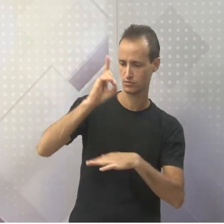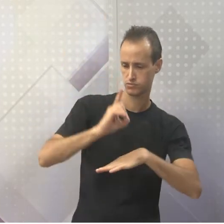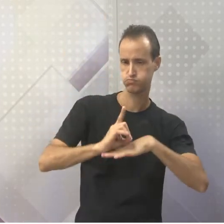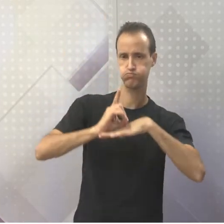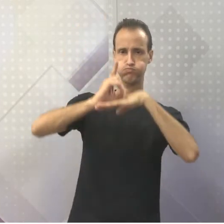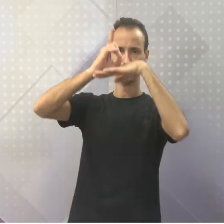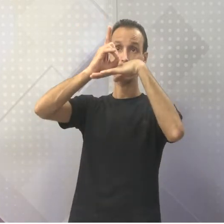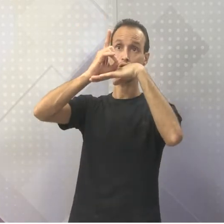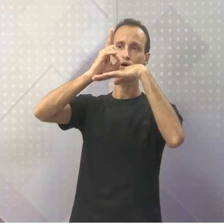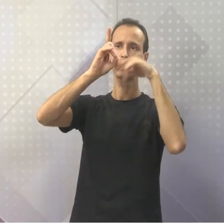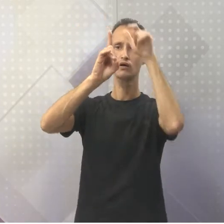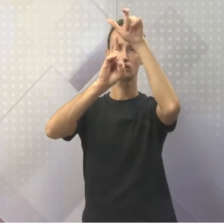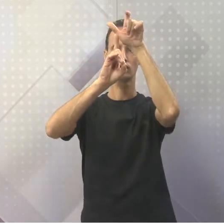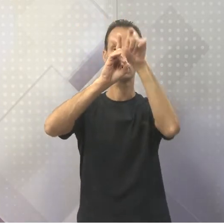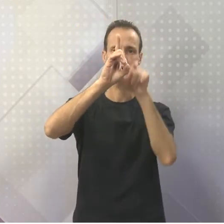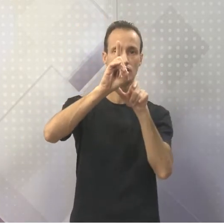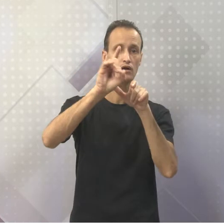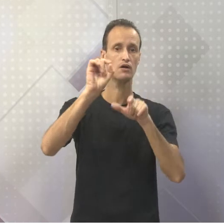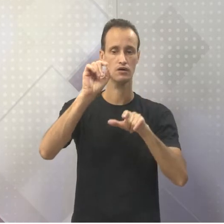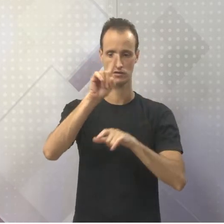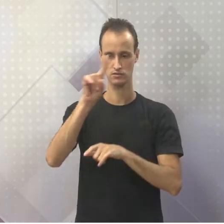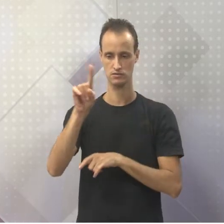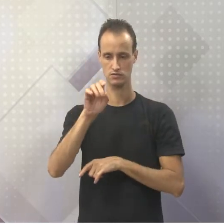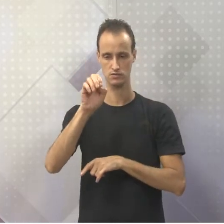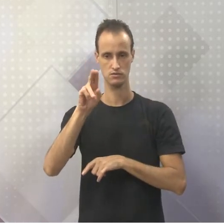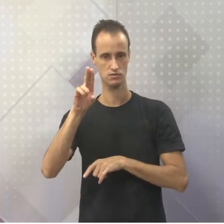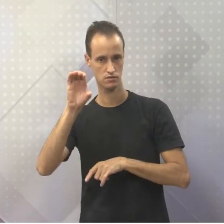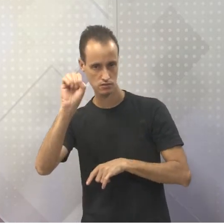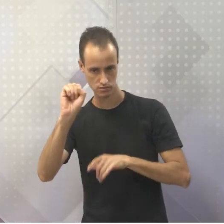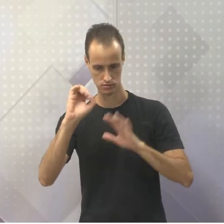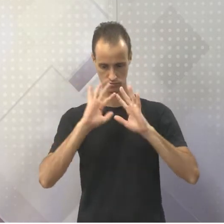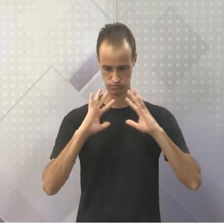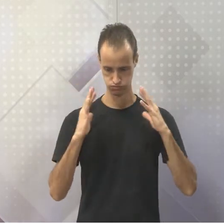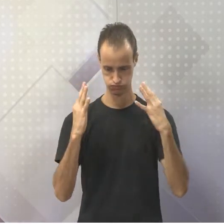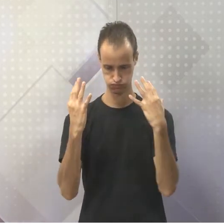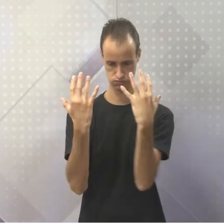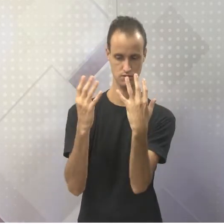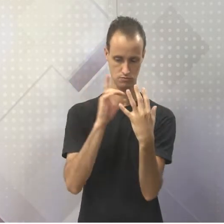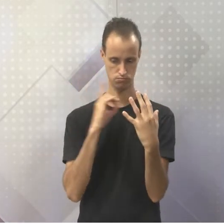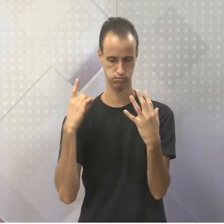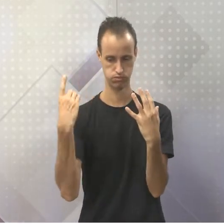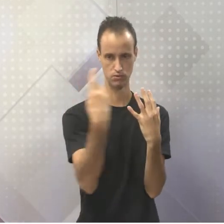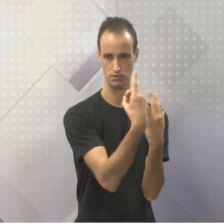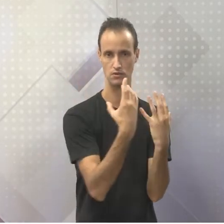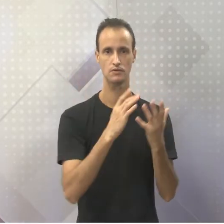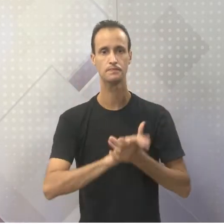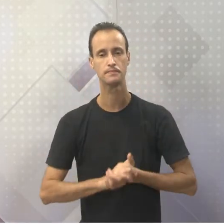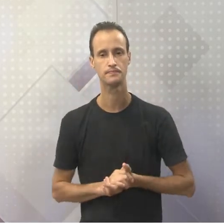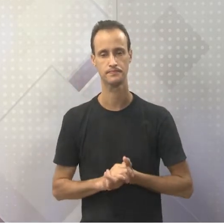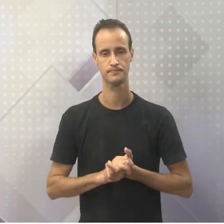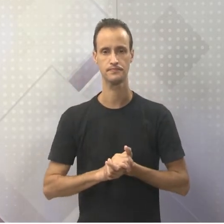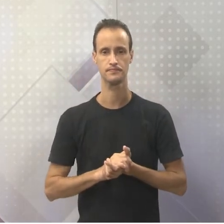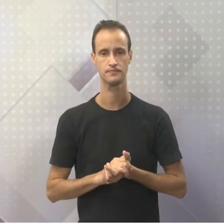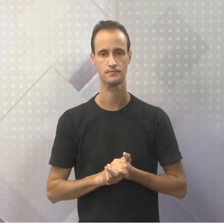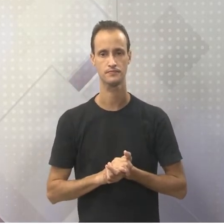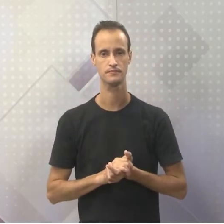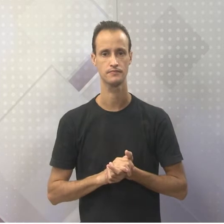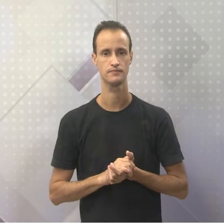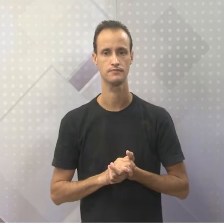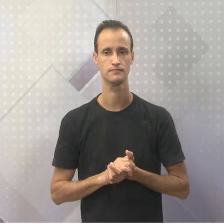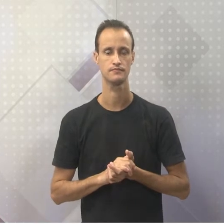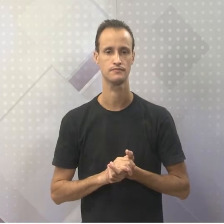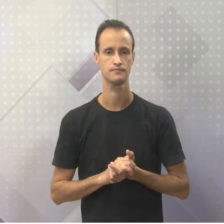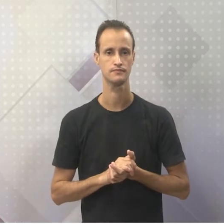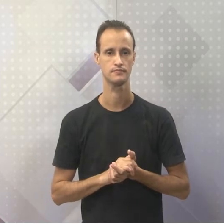Essa pintura, no centro, no alto, aí é Zeus, né? Que ele era o deus dos deuses. Zeus.